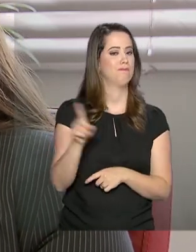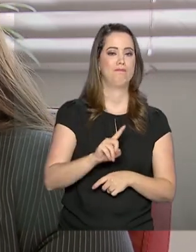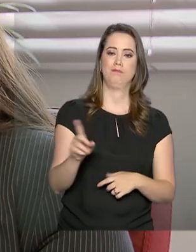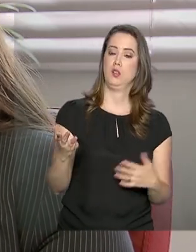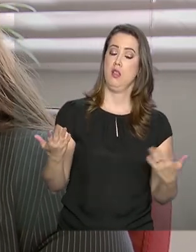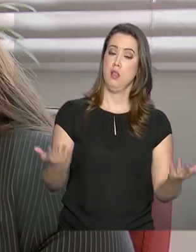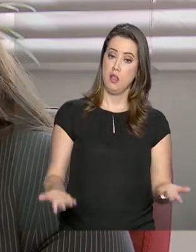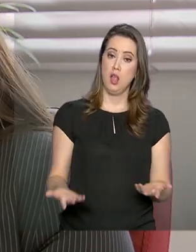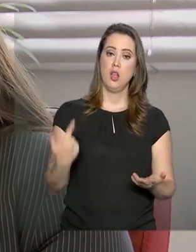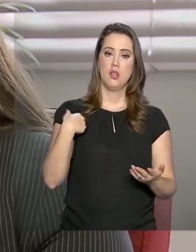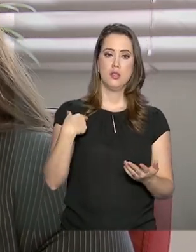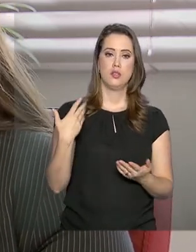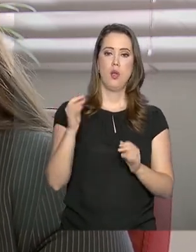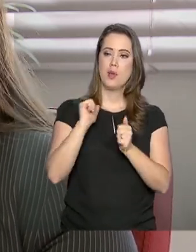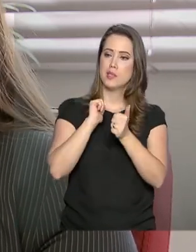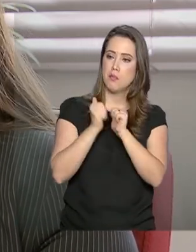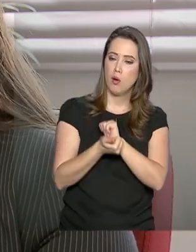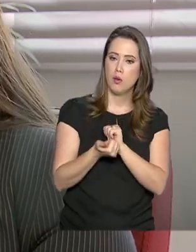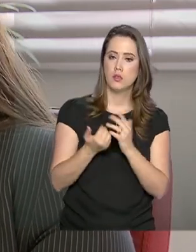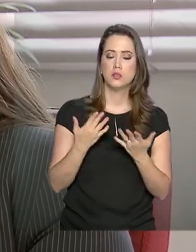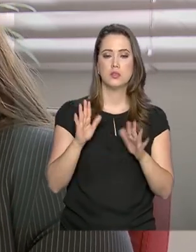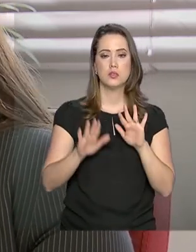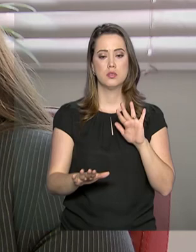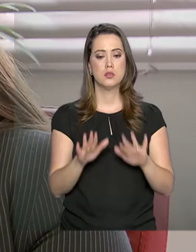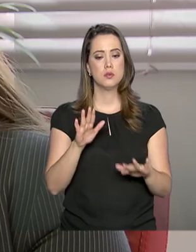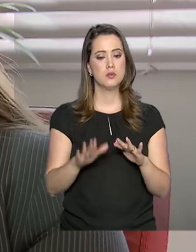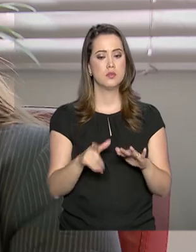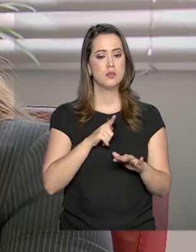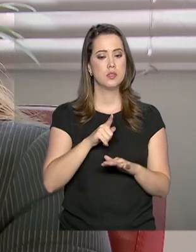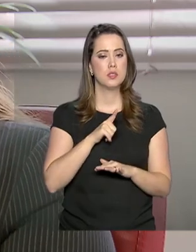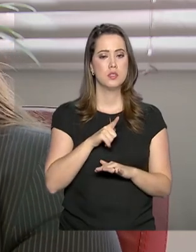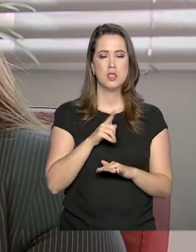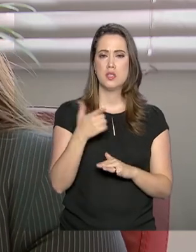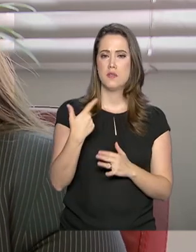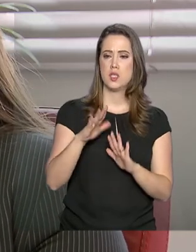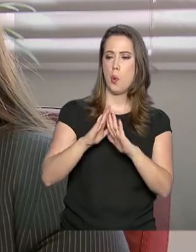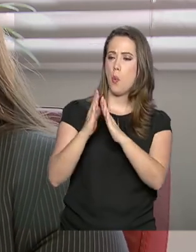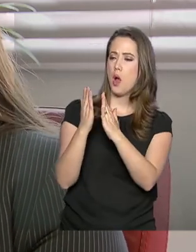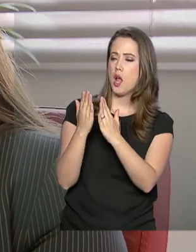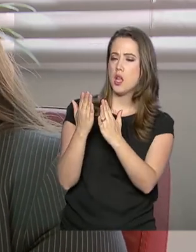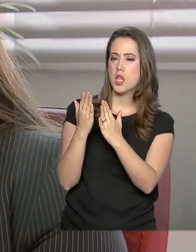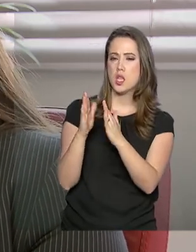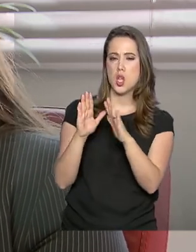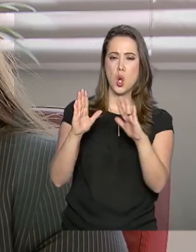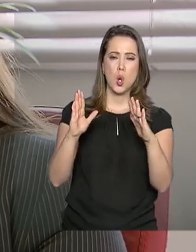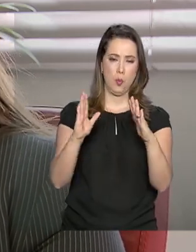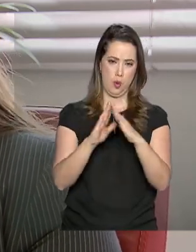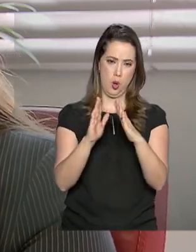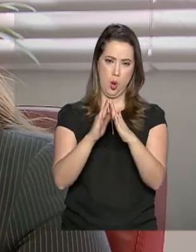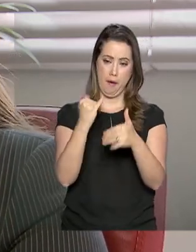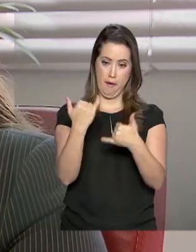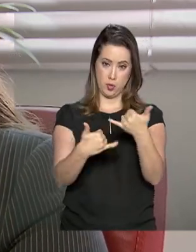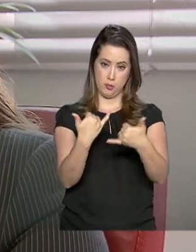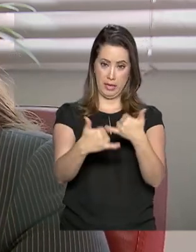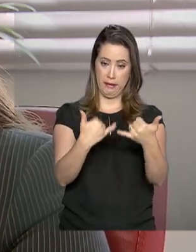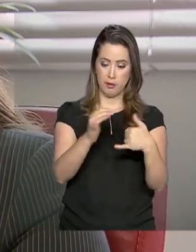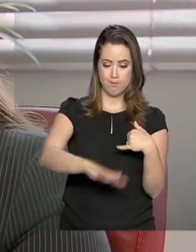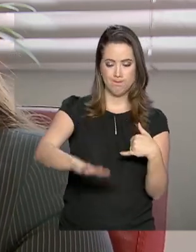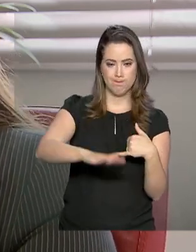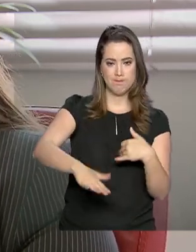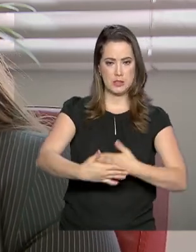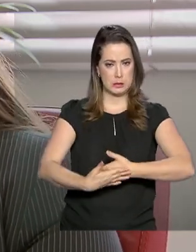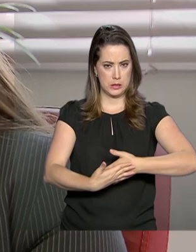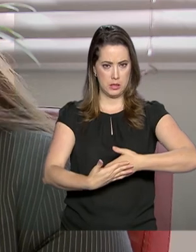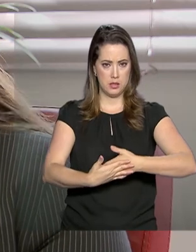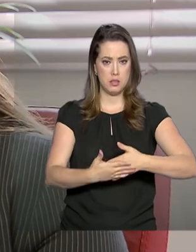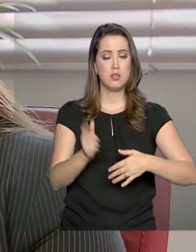Então, assim, esportes. Às vezes eu tenho aquela creche, ou aquele espaço recreativo,